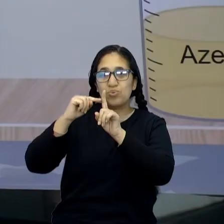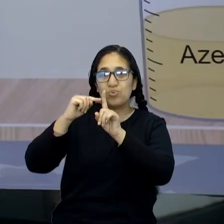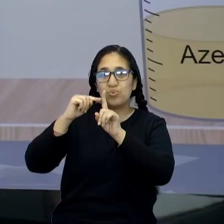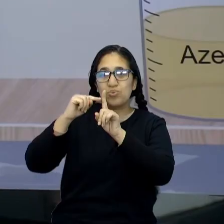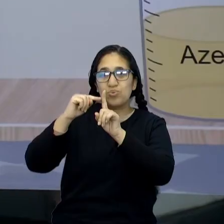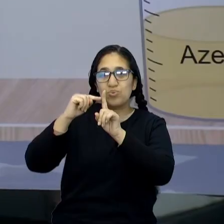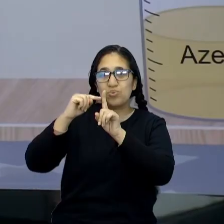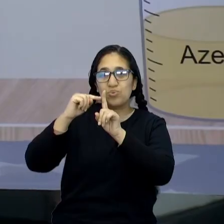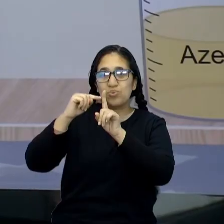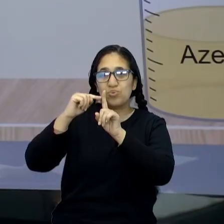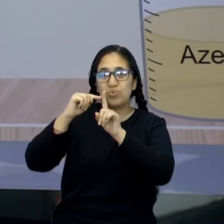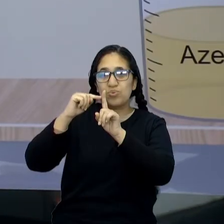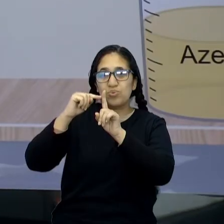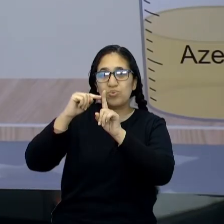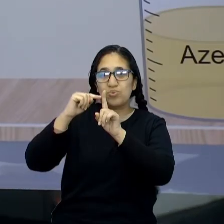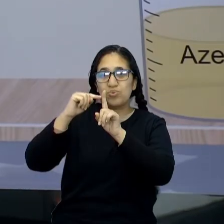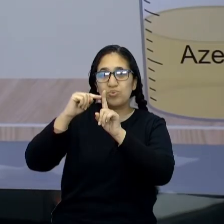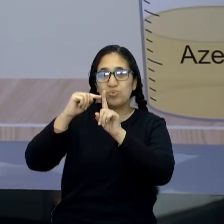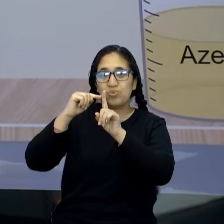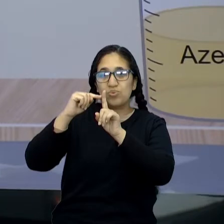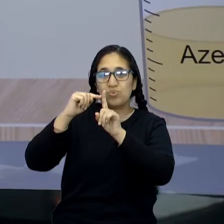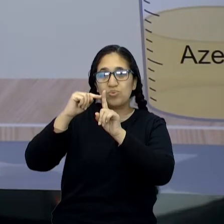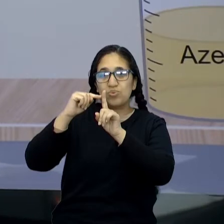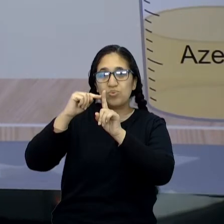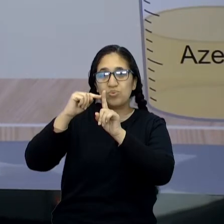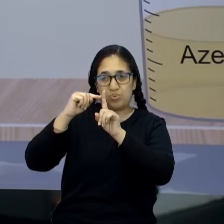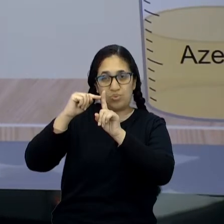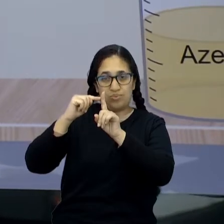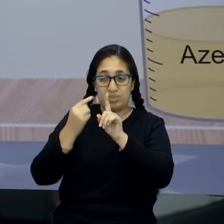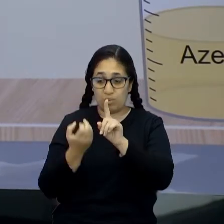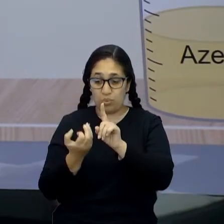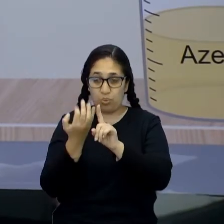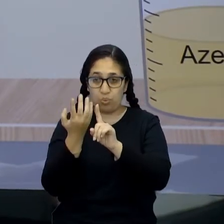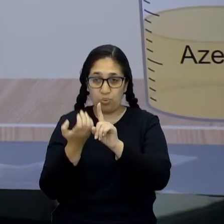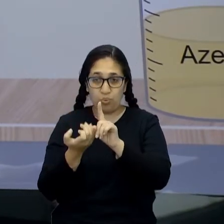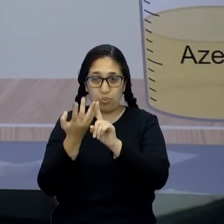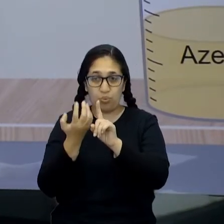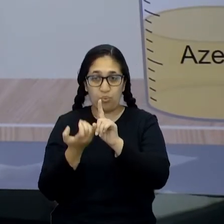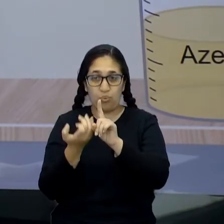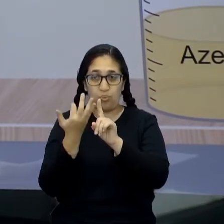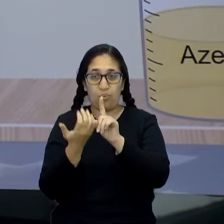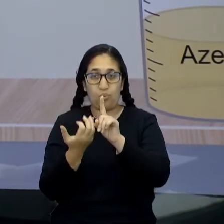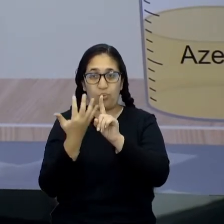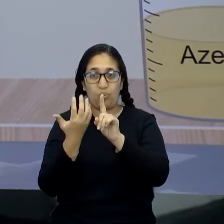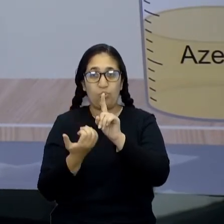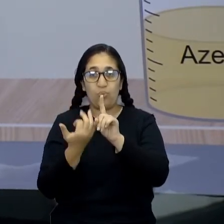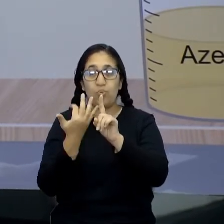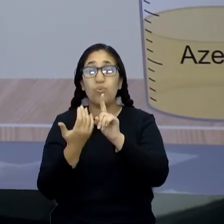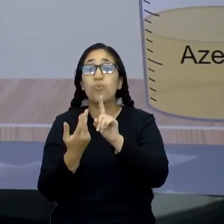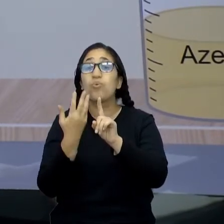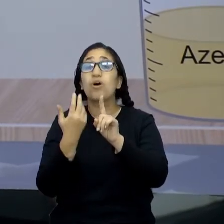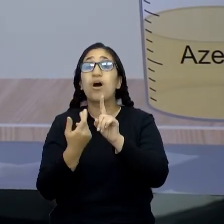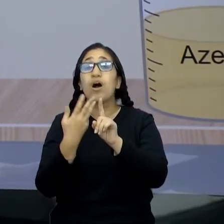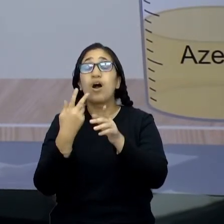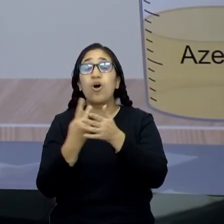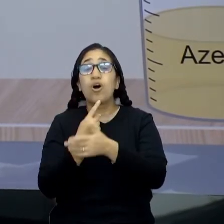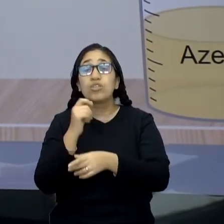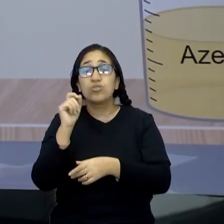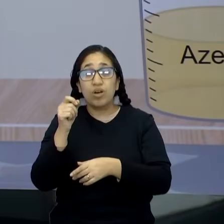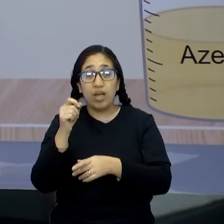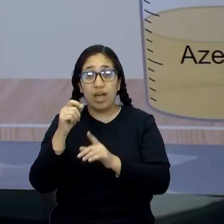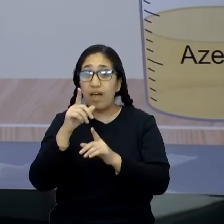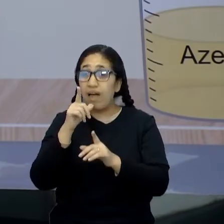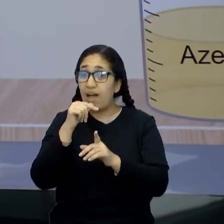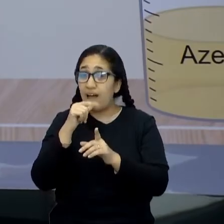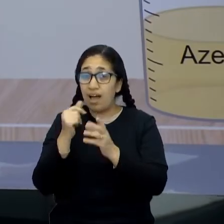Então, veja que a temperatura tá subindo. Se você continuar oferecendo calor, ó, essa água vai virar um vapor. Então, por